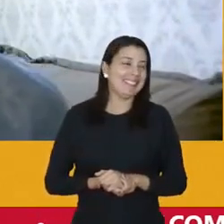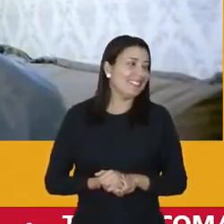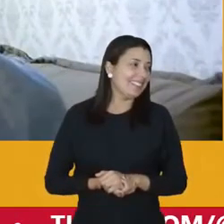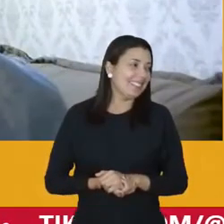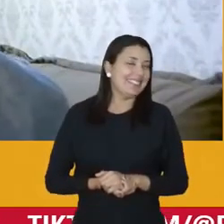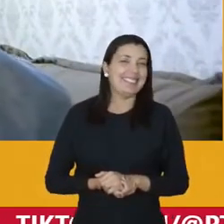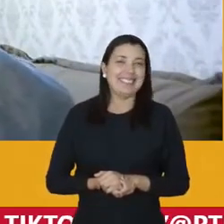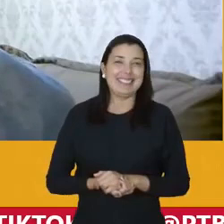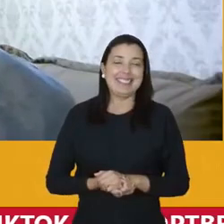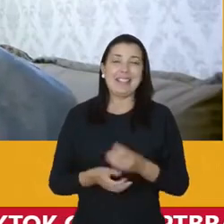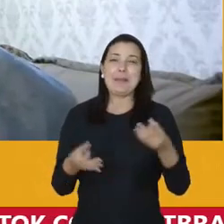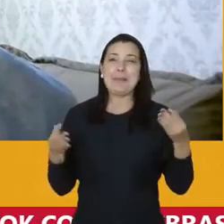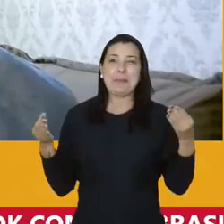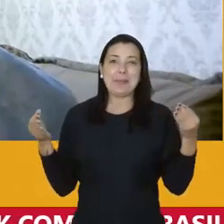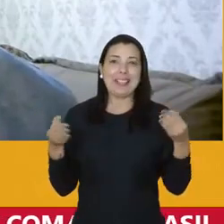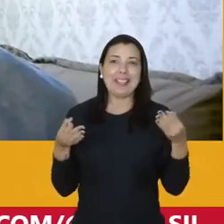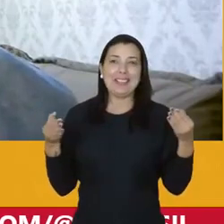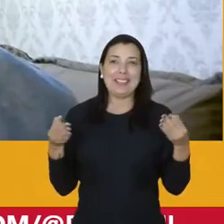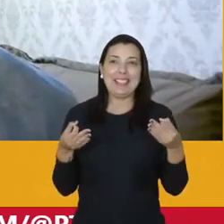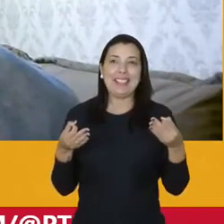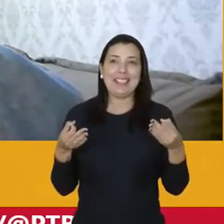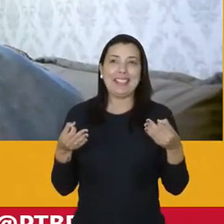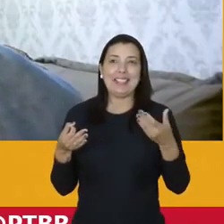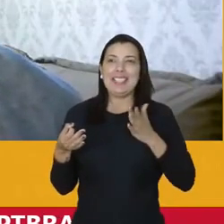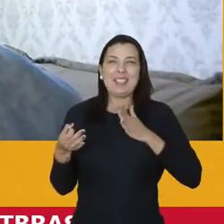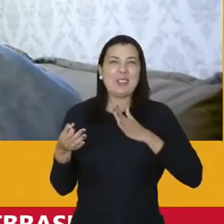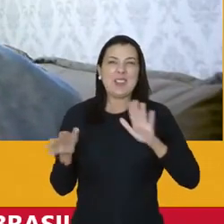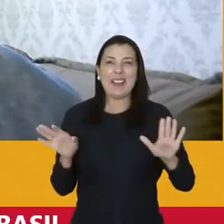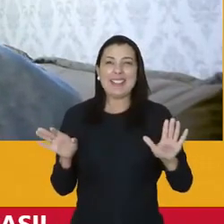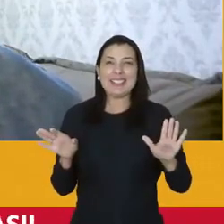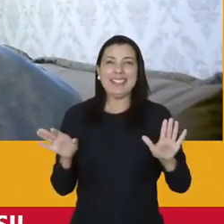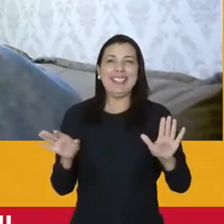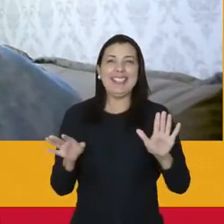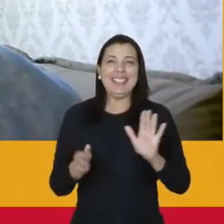Ah, que ótimo, que ótimo. Pena que não gosto. Está vendo?